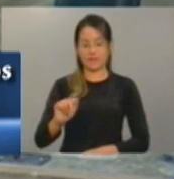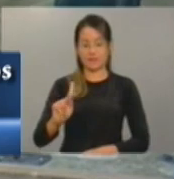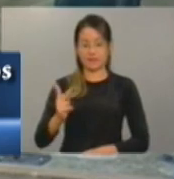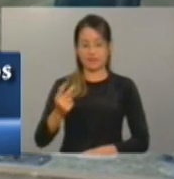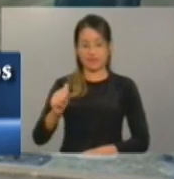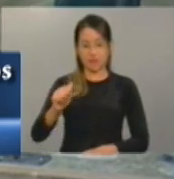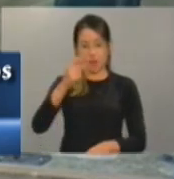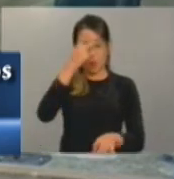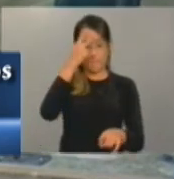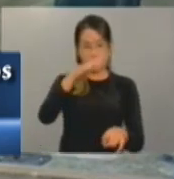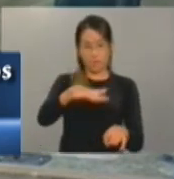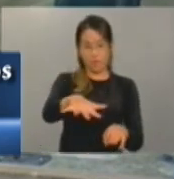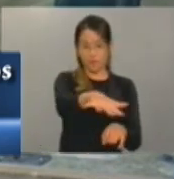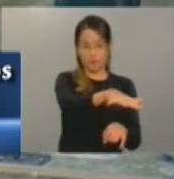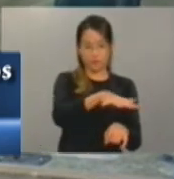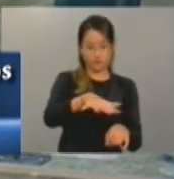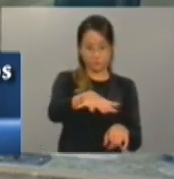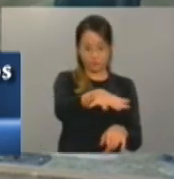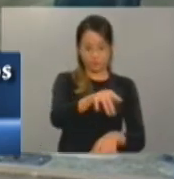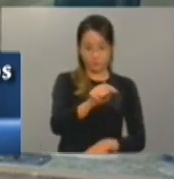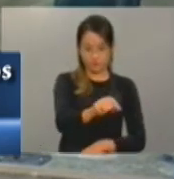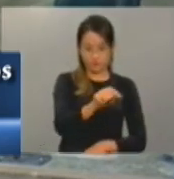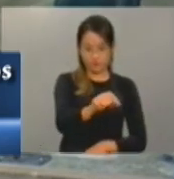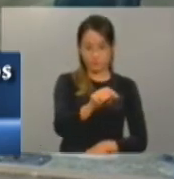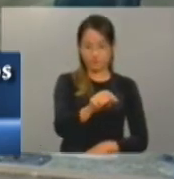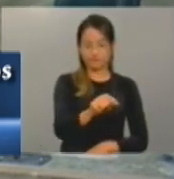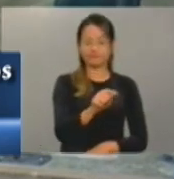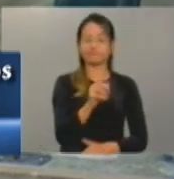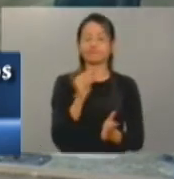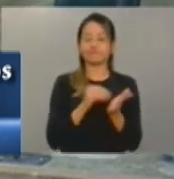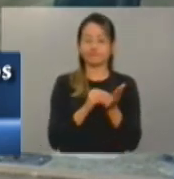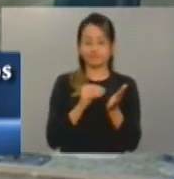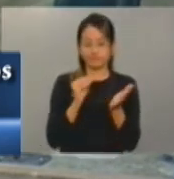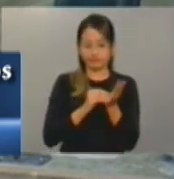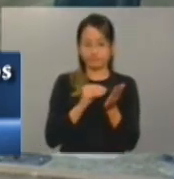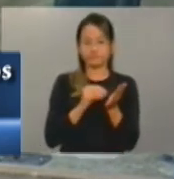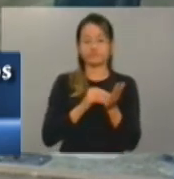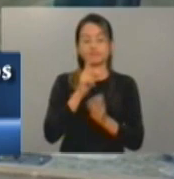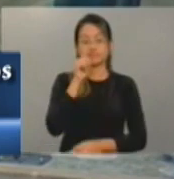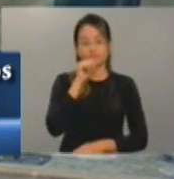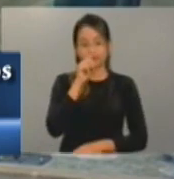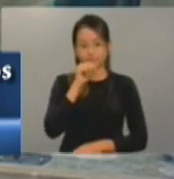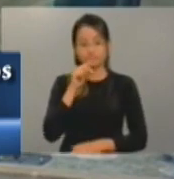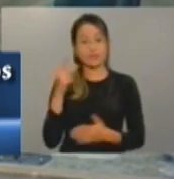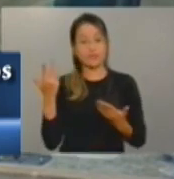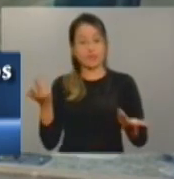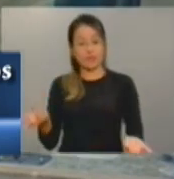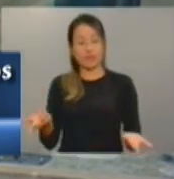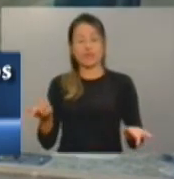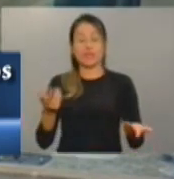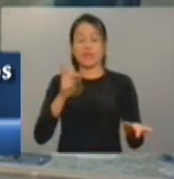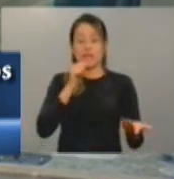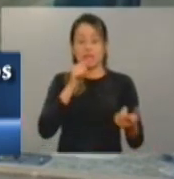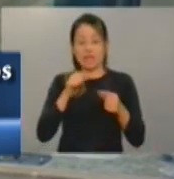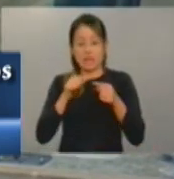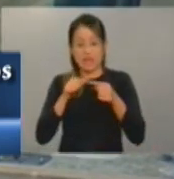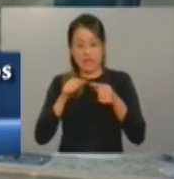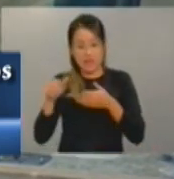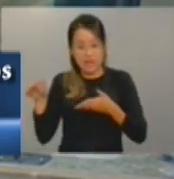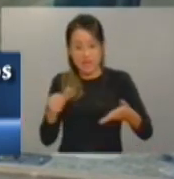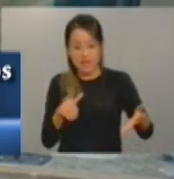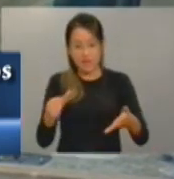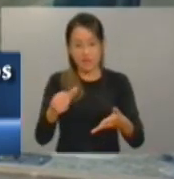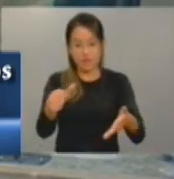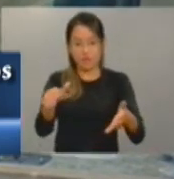e até Santana do Acaraú, aonde dependia muito daquele rio do Acaraú, devido à